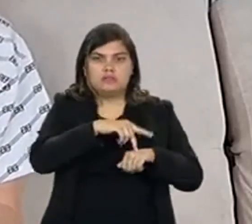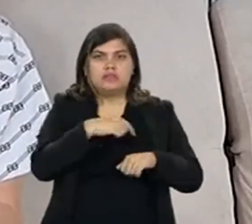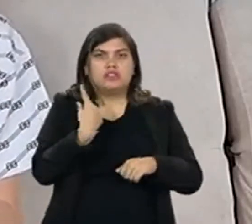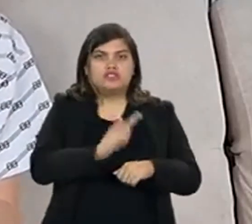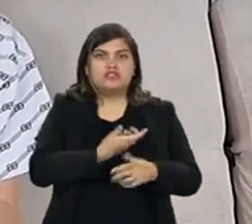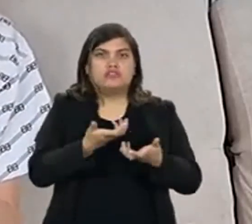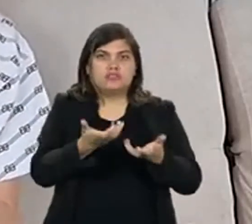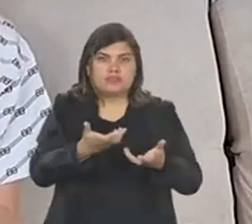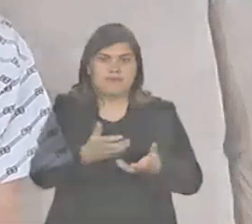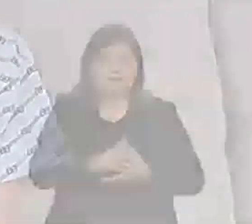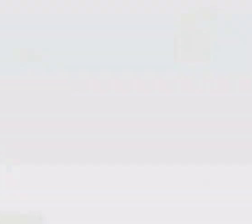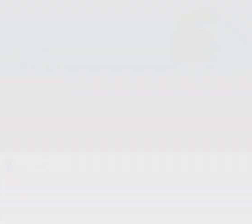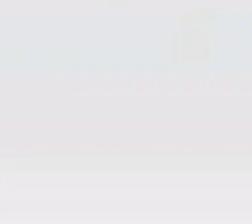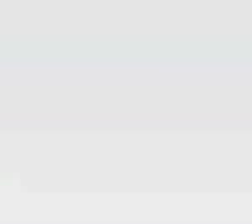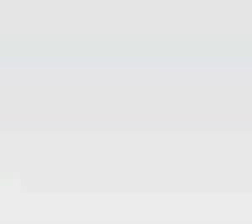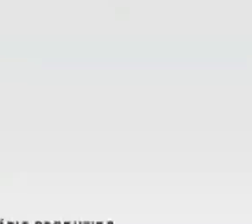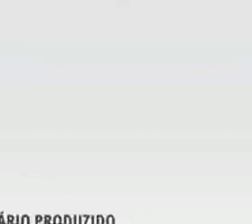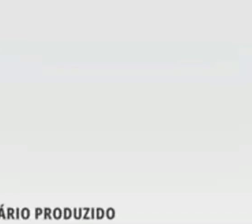construir o país que a gente quer.